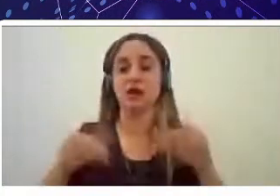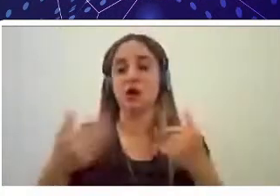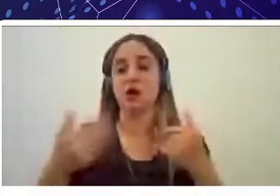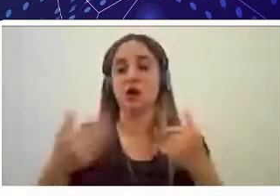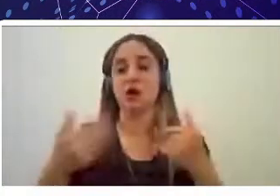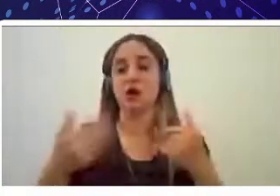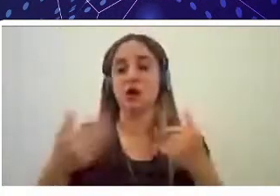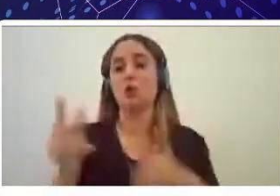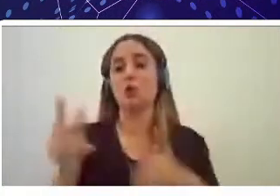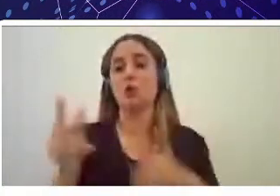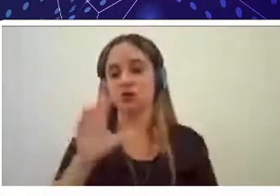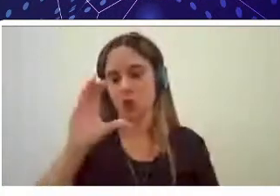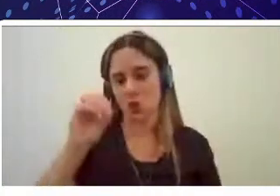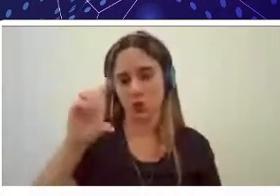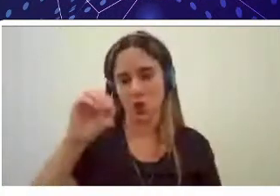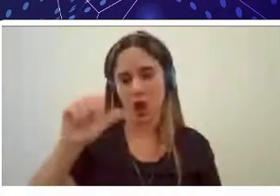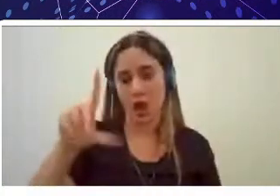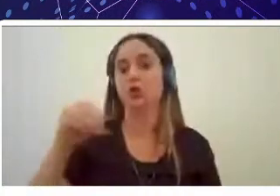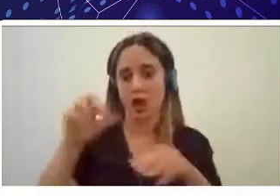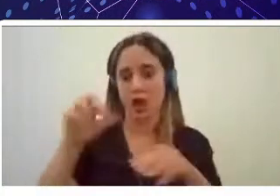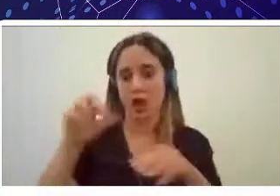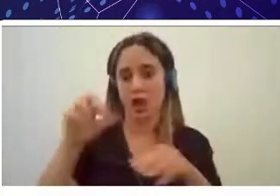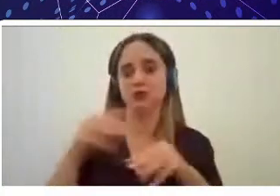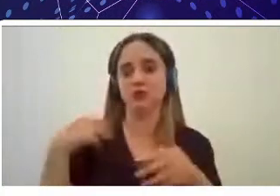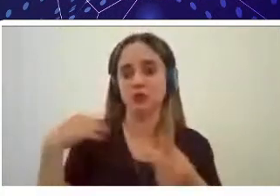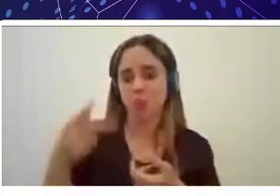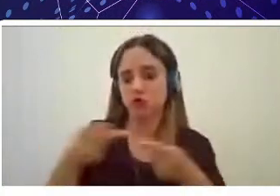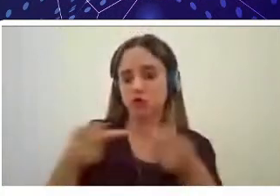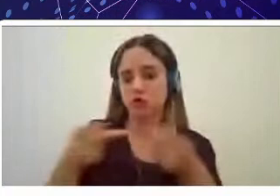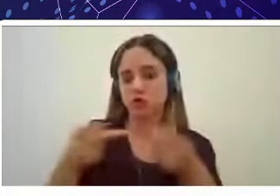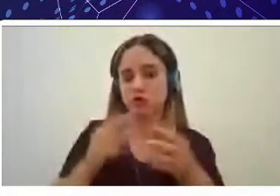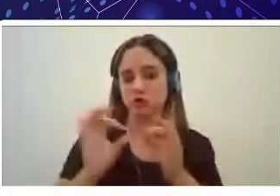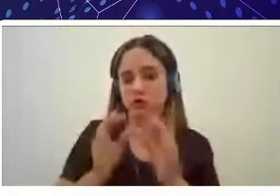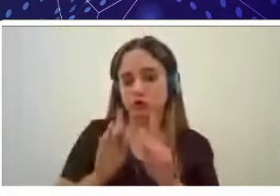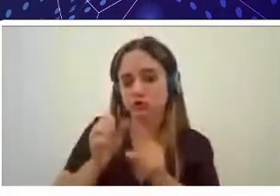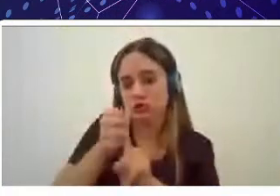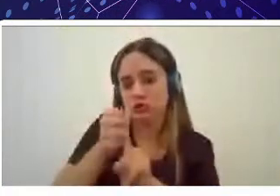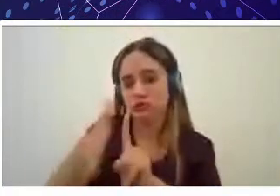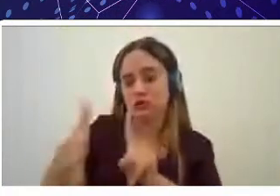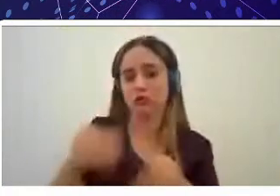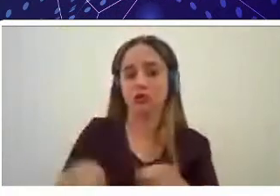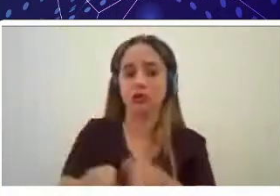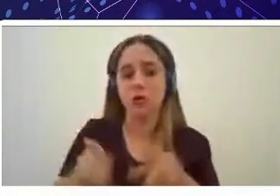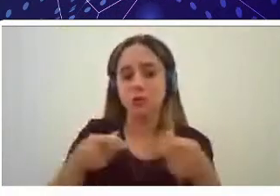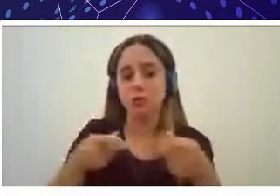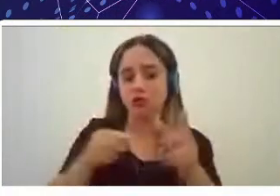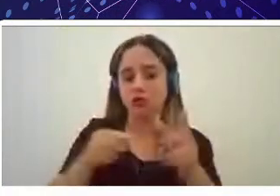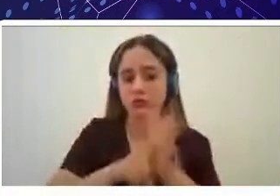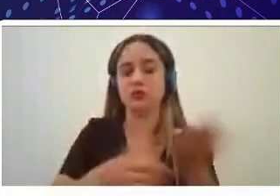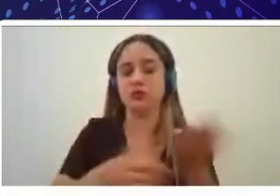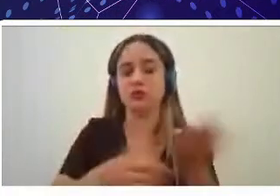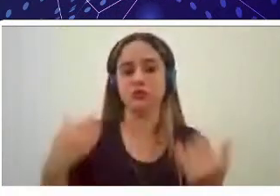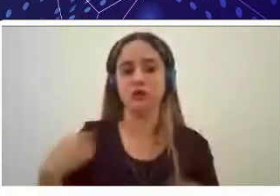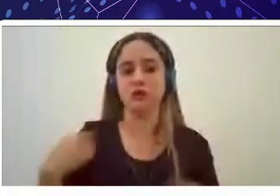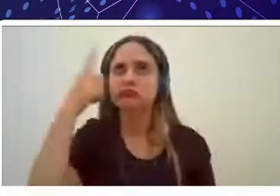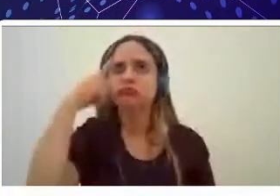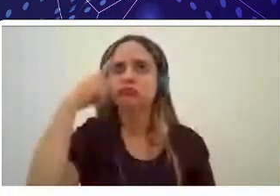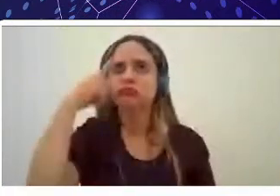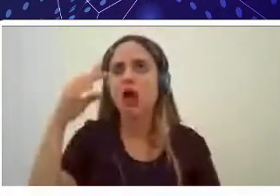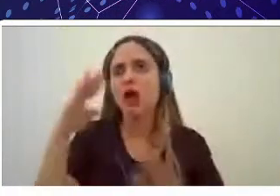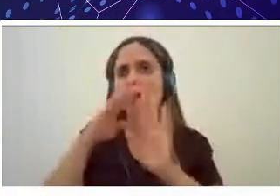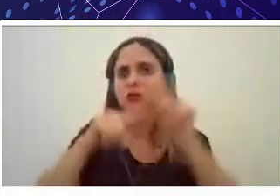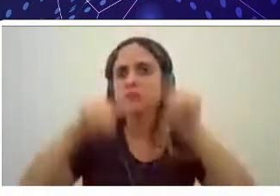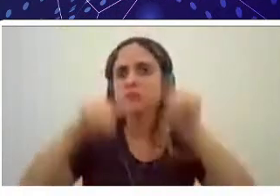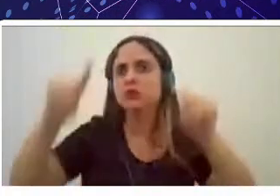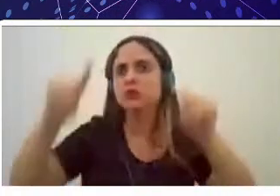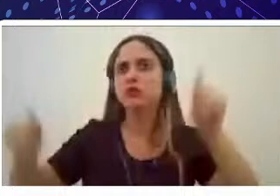nesse segmento. Eu penso em trabalhar com estatística pesqueira, eu penso em desenvolver coisas voltadas para a modelagem. A gente tem